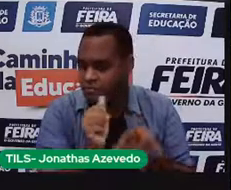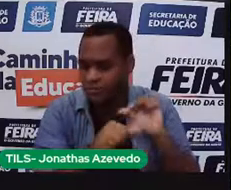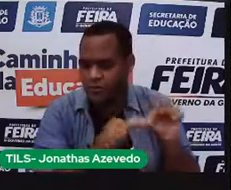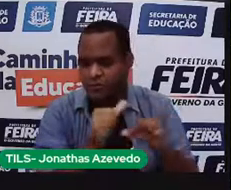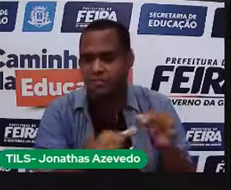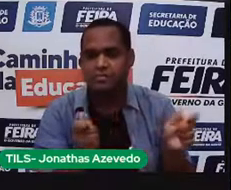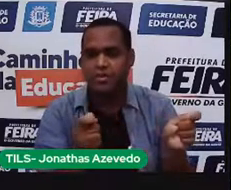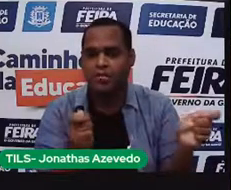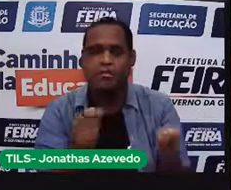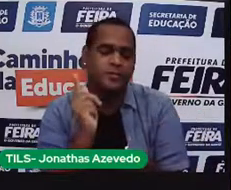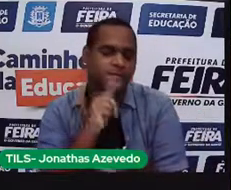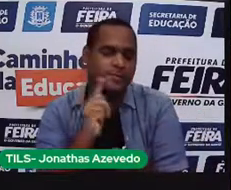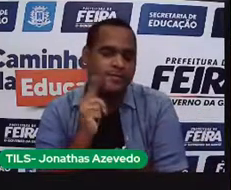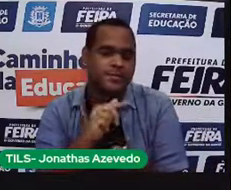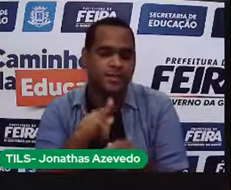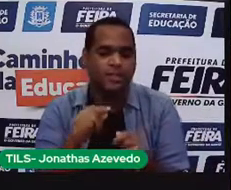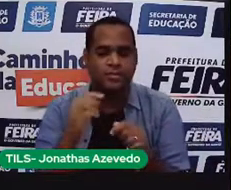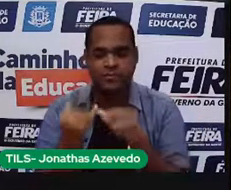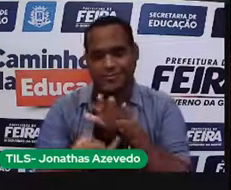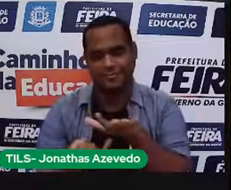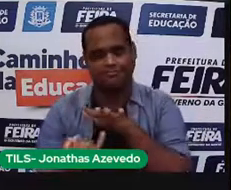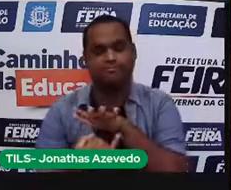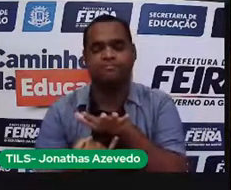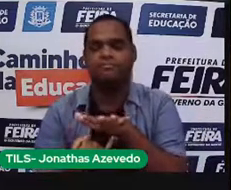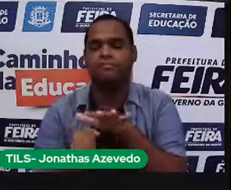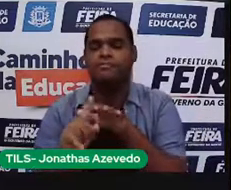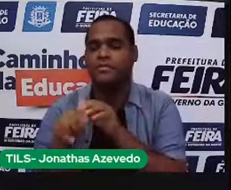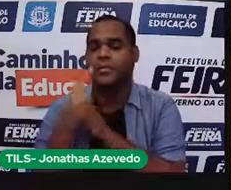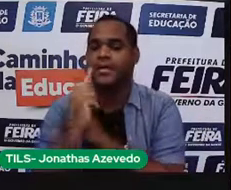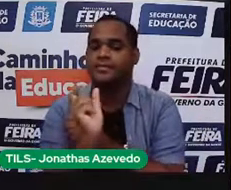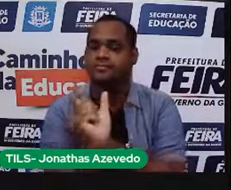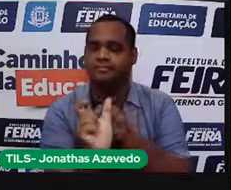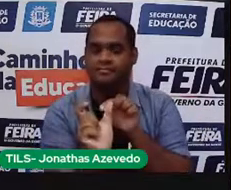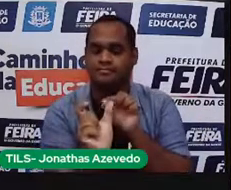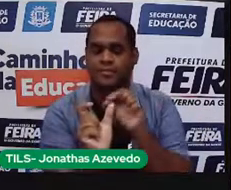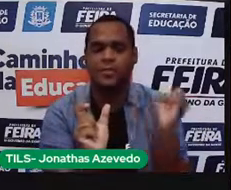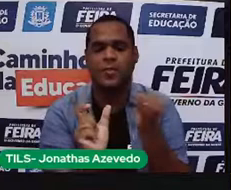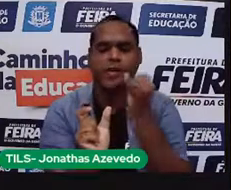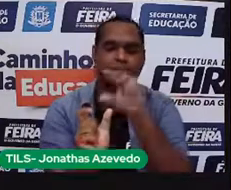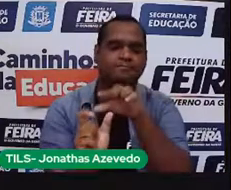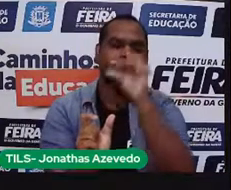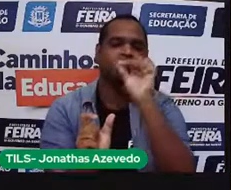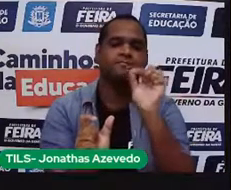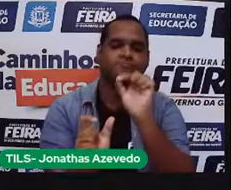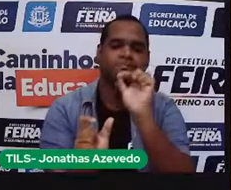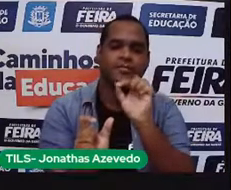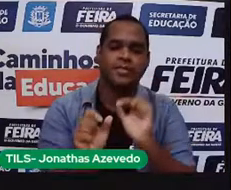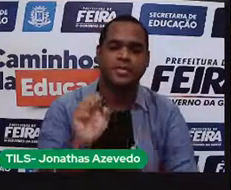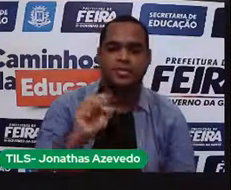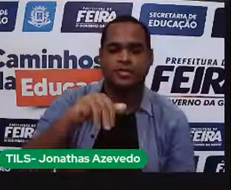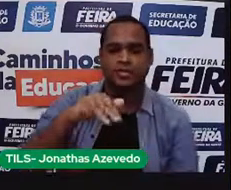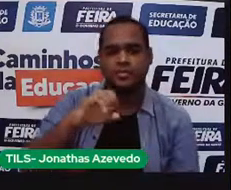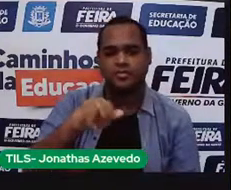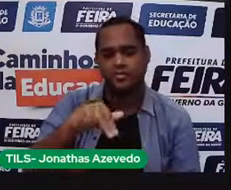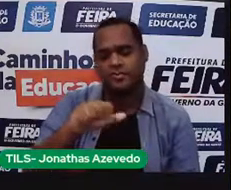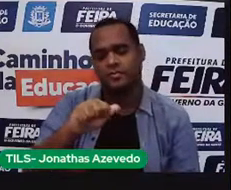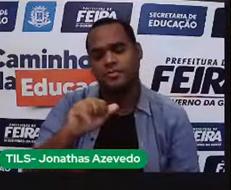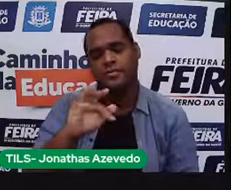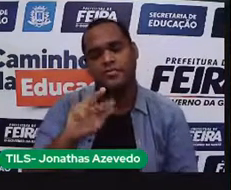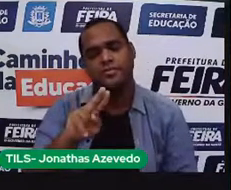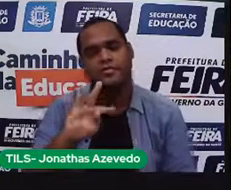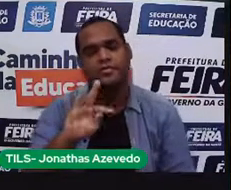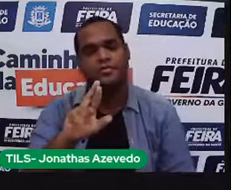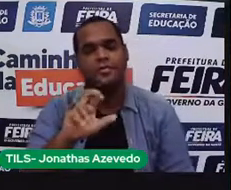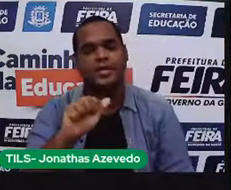ser alterados lá na indústria. E tem uma palavrinha aí que é bom a gente destacar. Essa palavrinha aqui, semifaturados ou